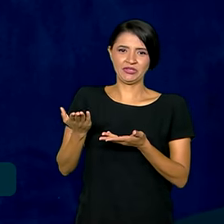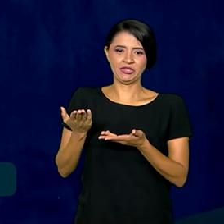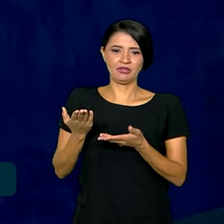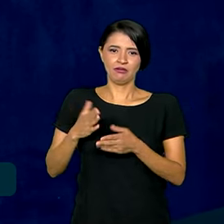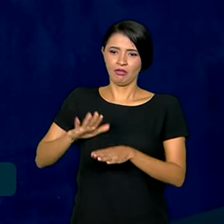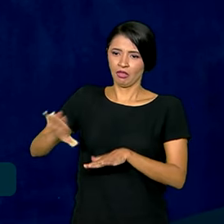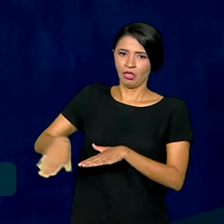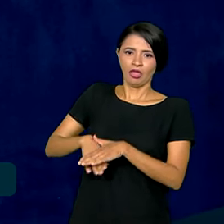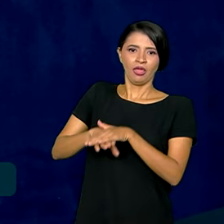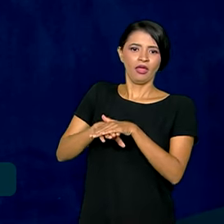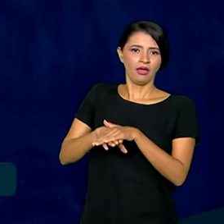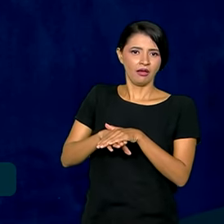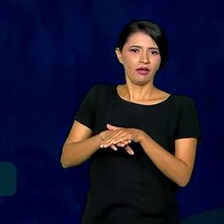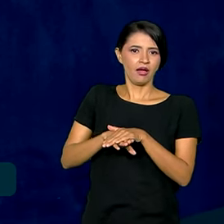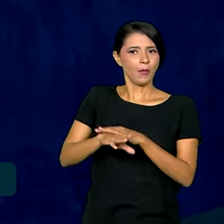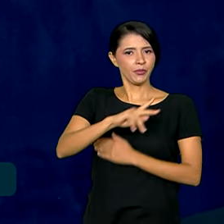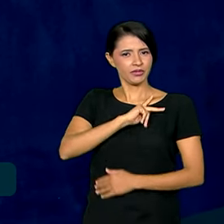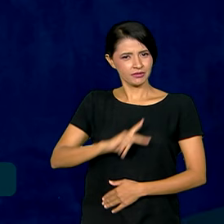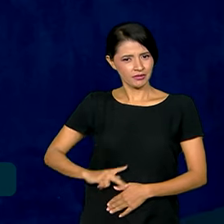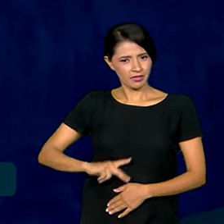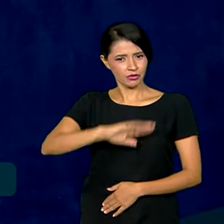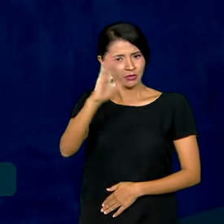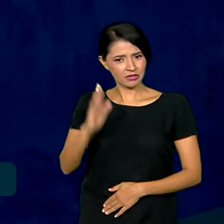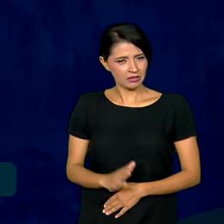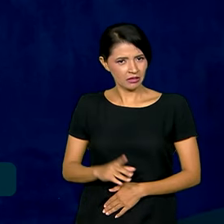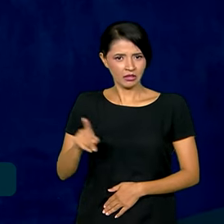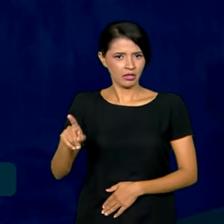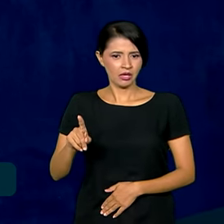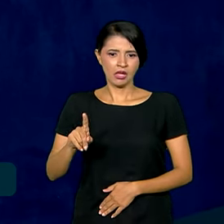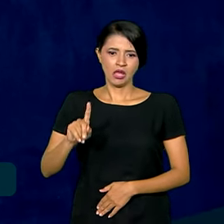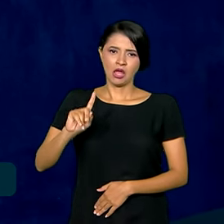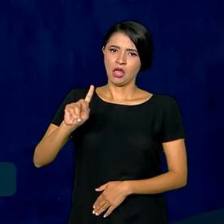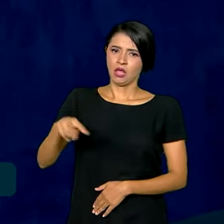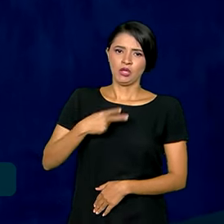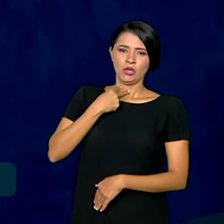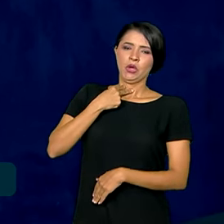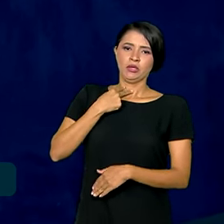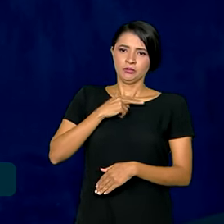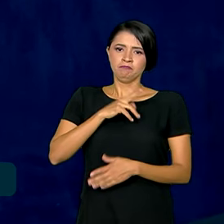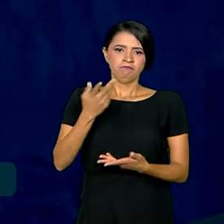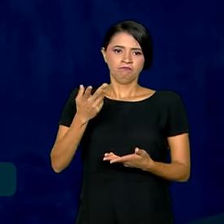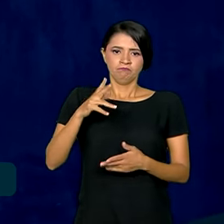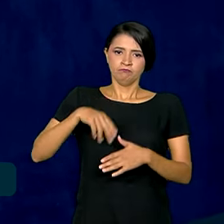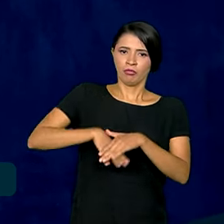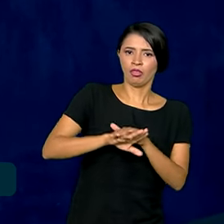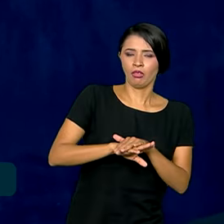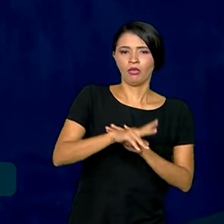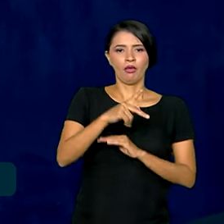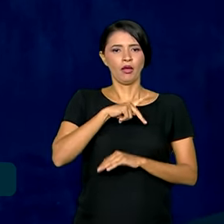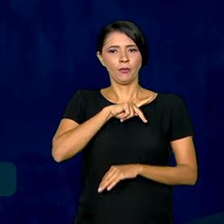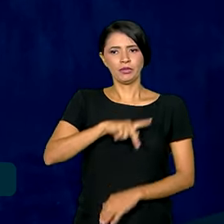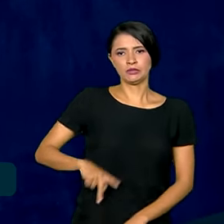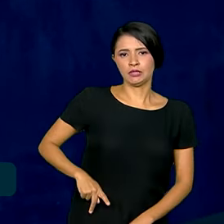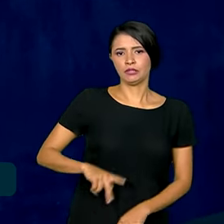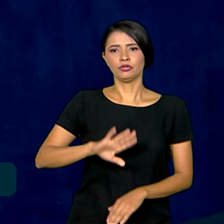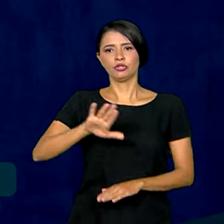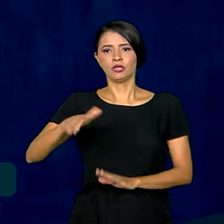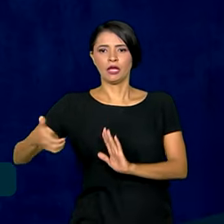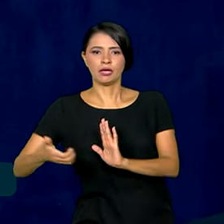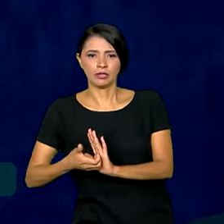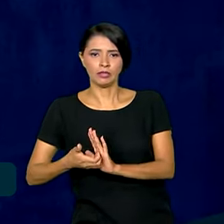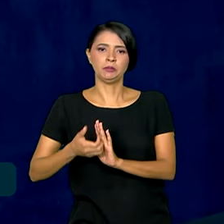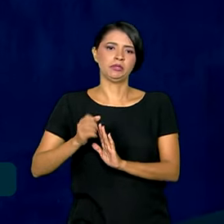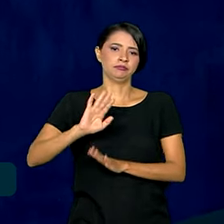presidente da República, não pode submeter a um presidente da Câmara, não pode submeter ao presidente do